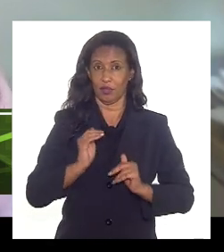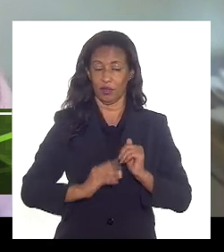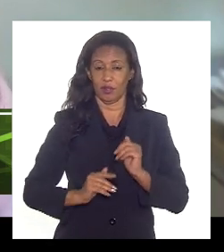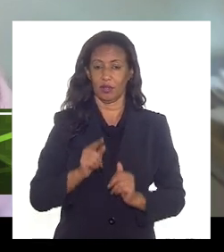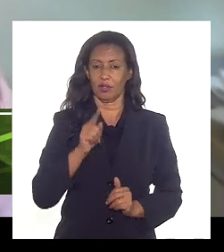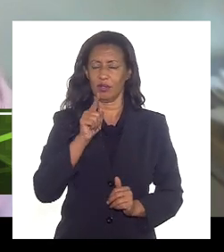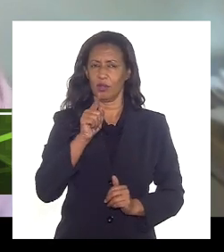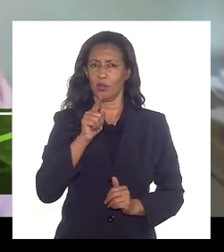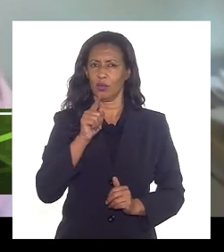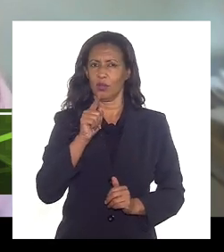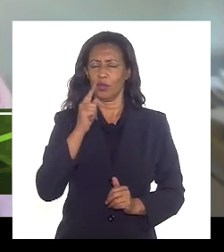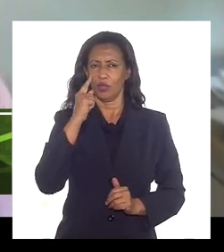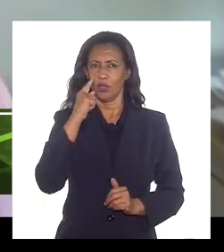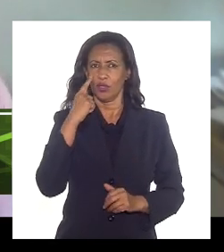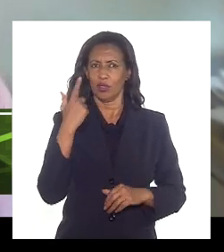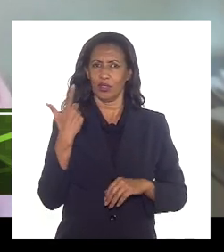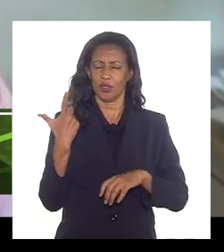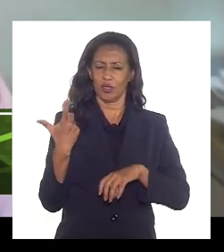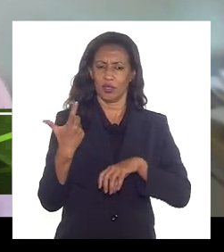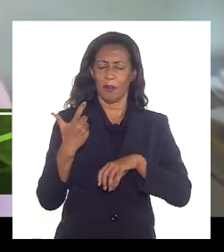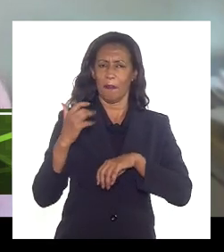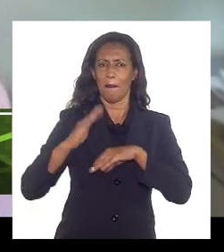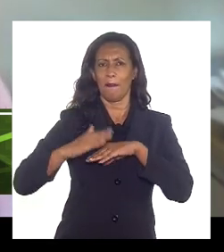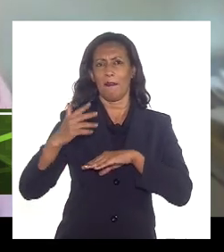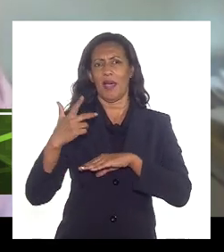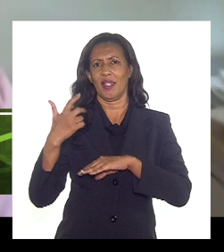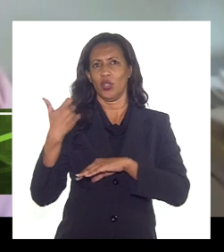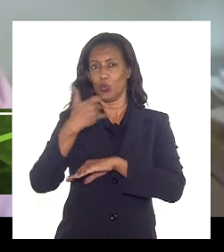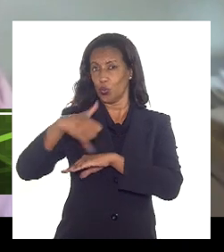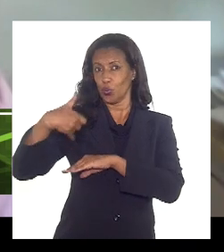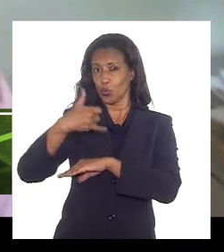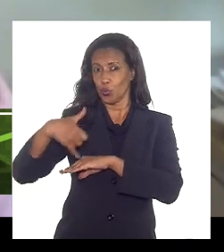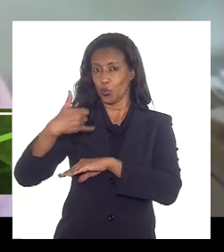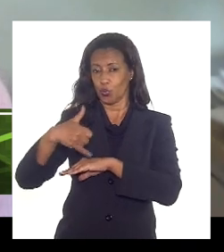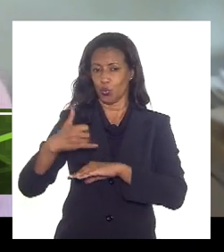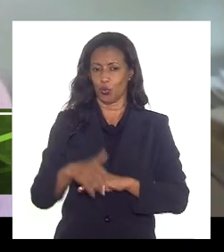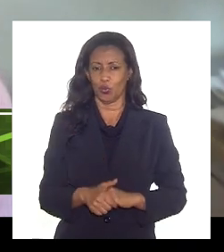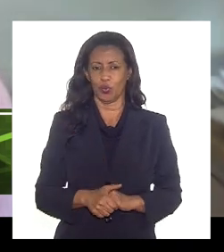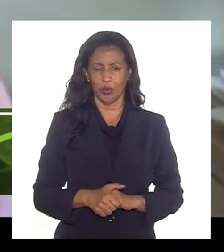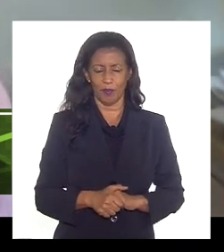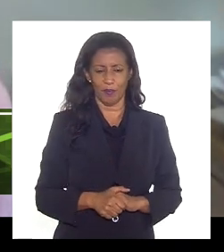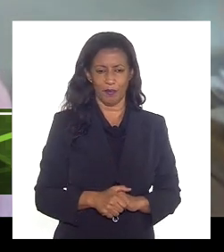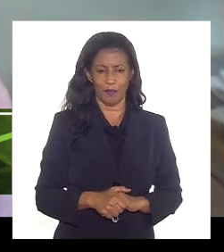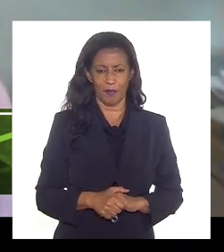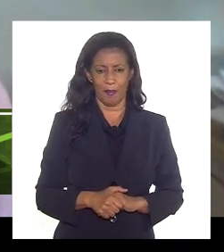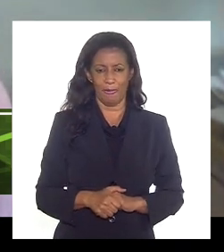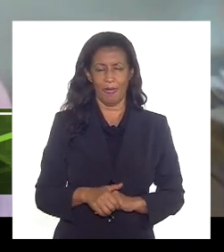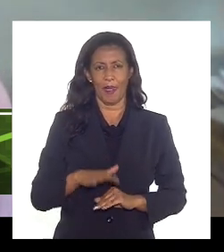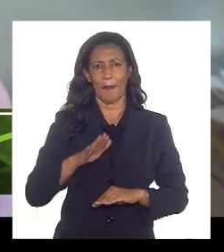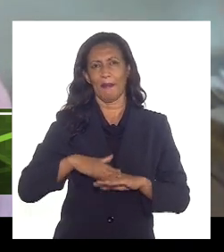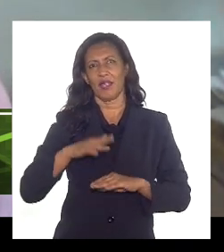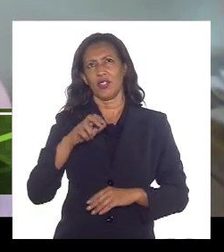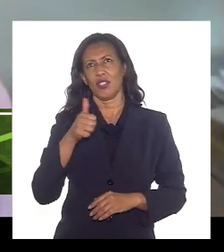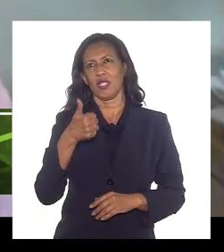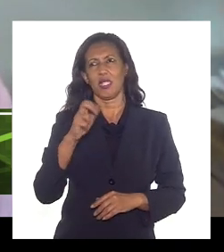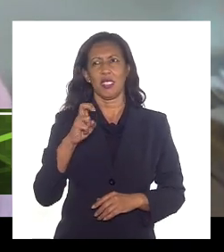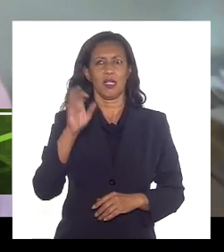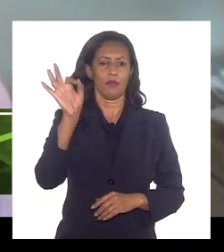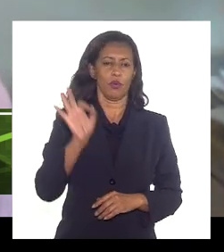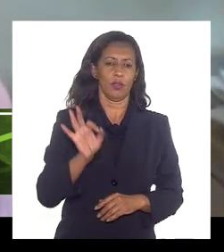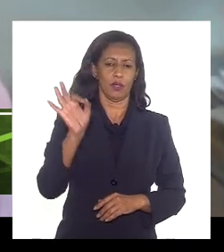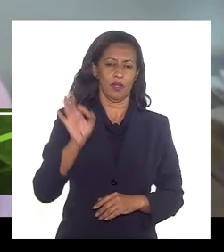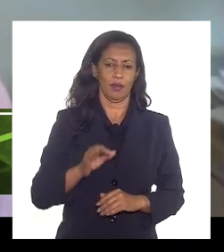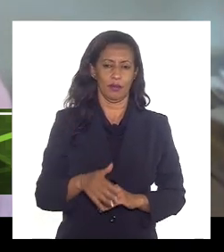o senhor esteja reinjetando para tirar mais óleo que salam mais do que uns quinze por cento